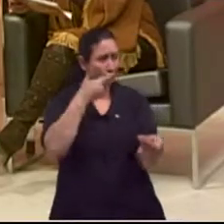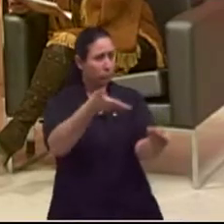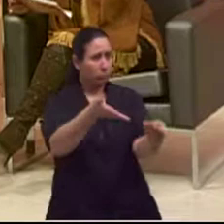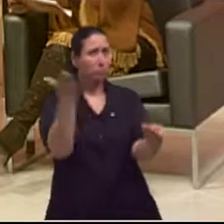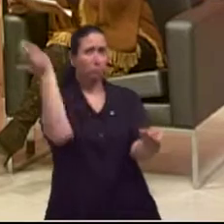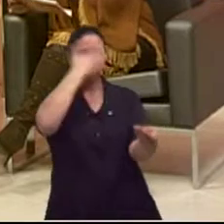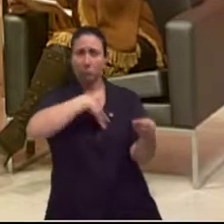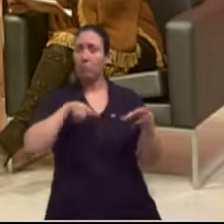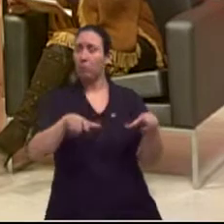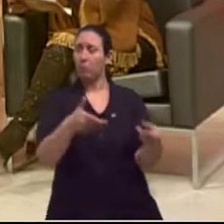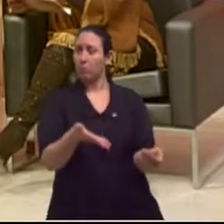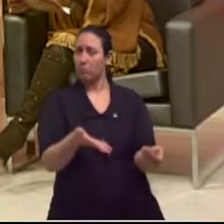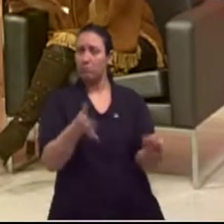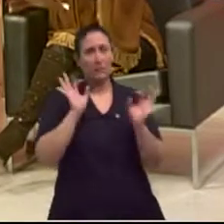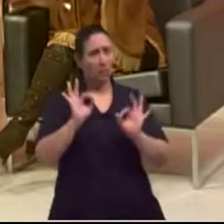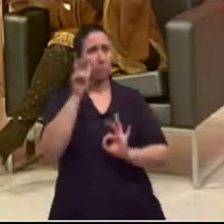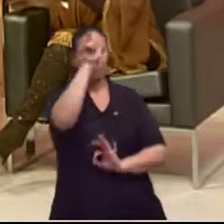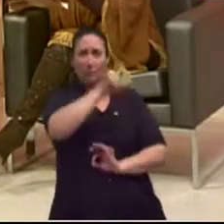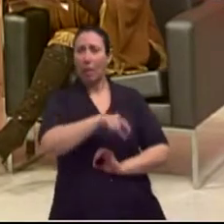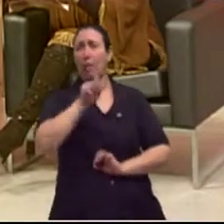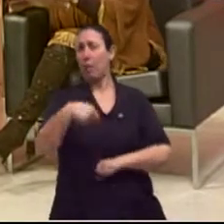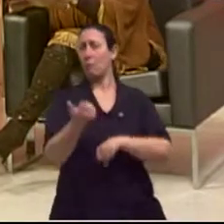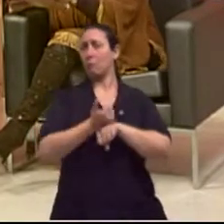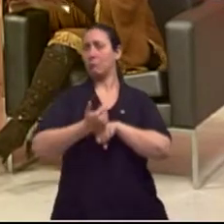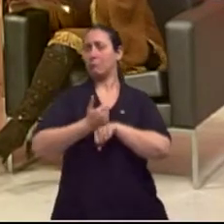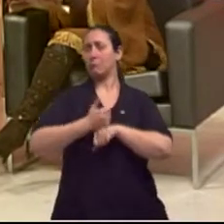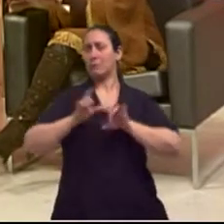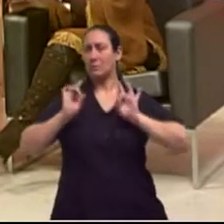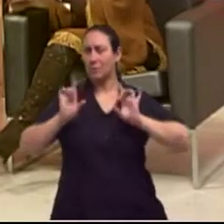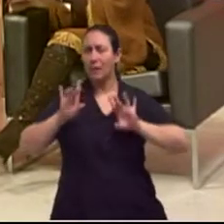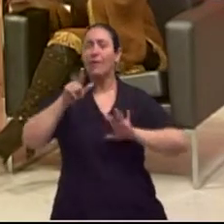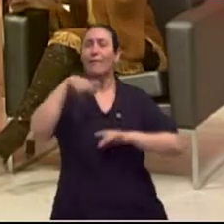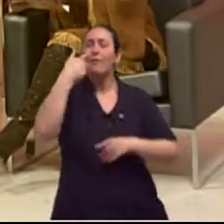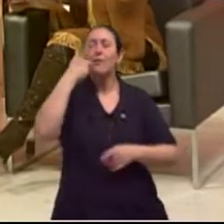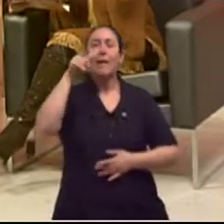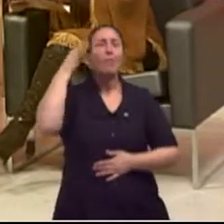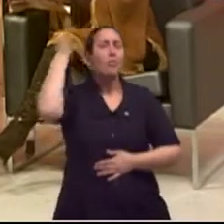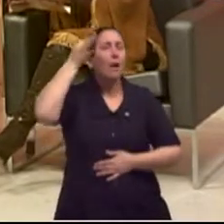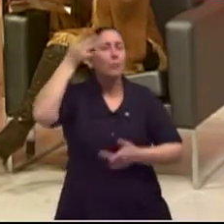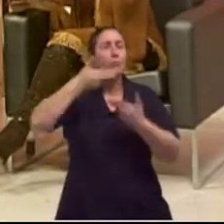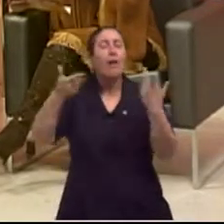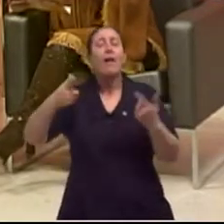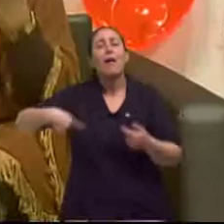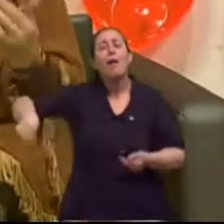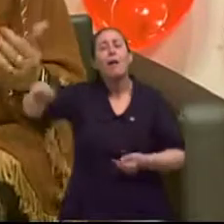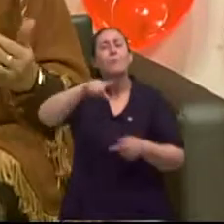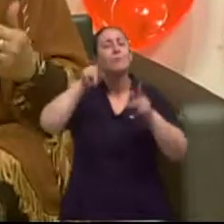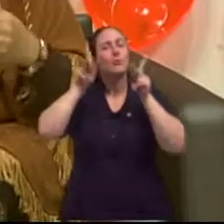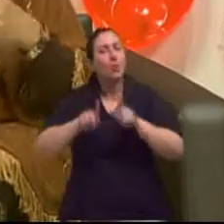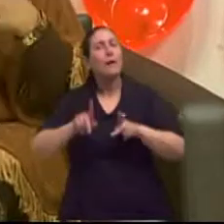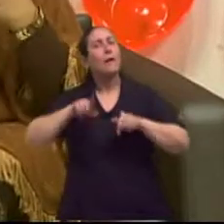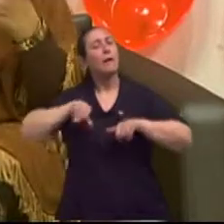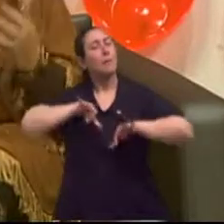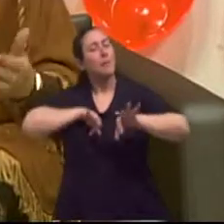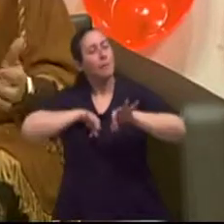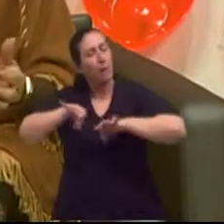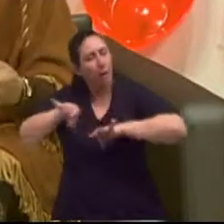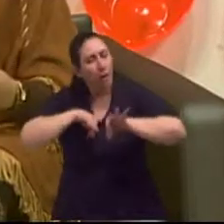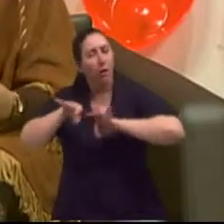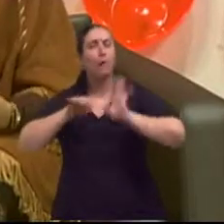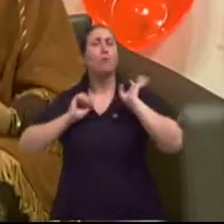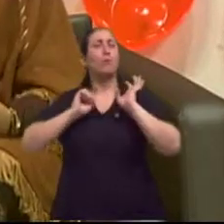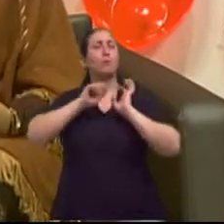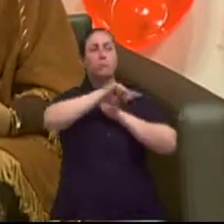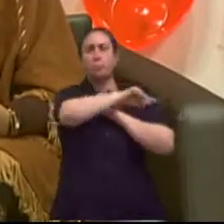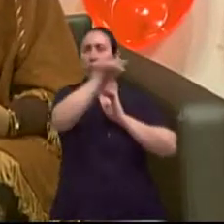certeza é um especialista. A gente está falando aqui de terapias alternativas, mas são para pessoas que se prepararam, que são